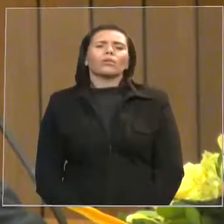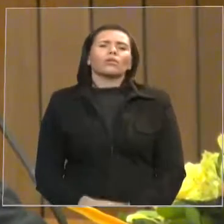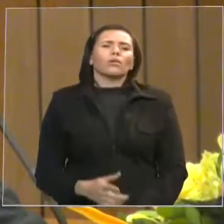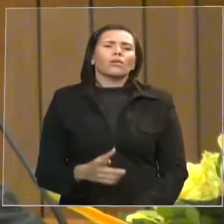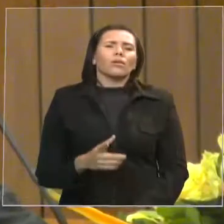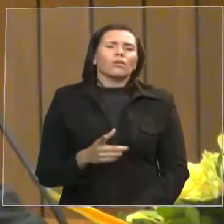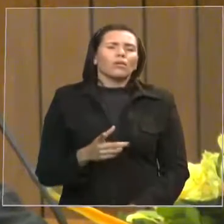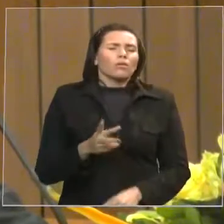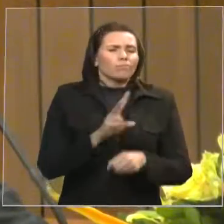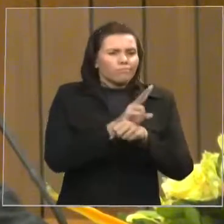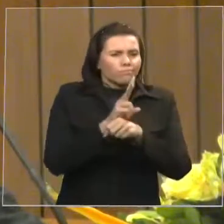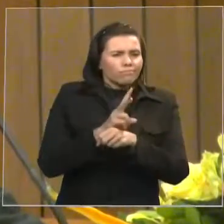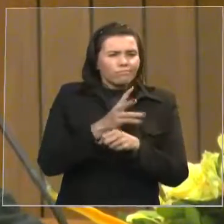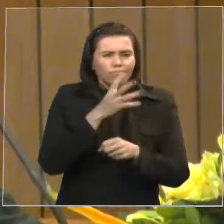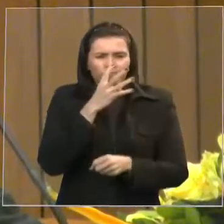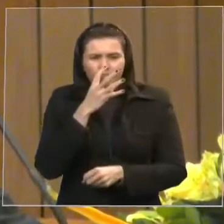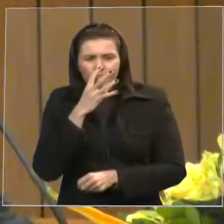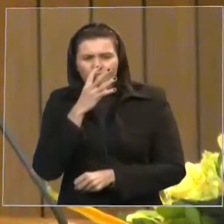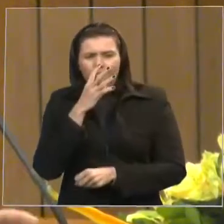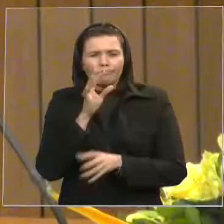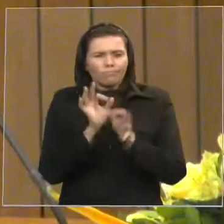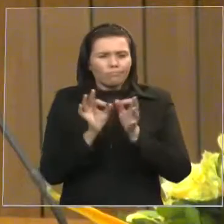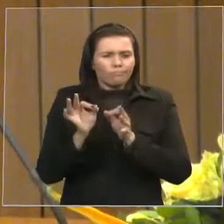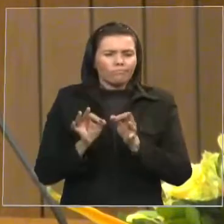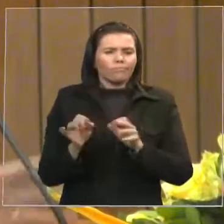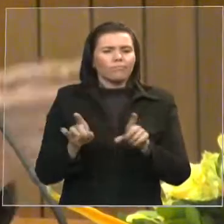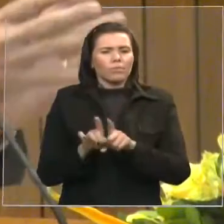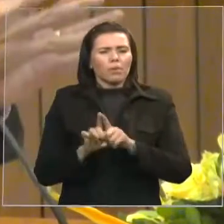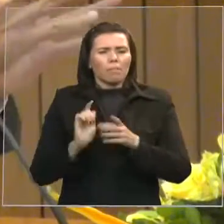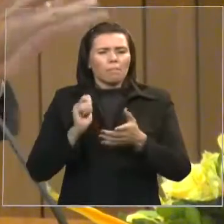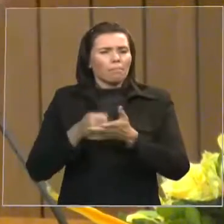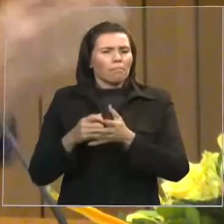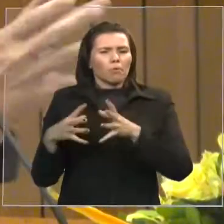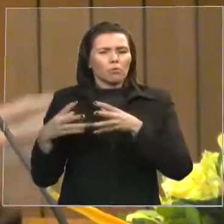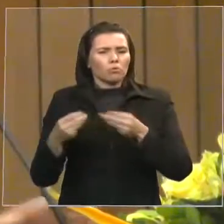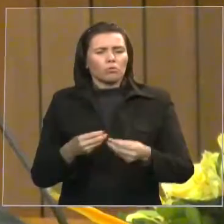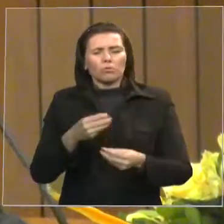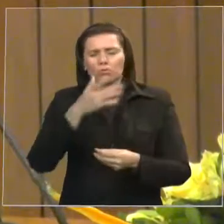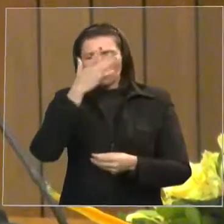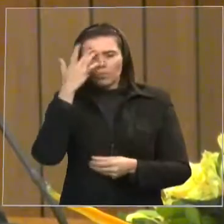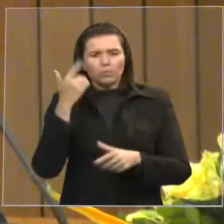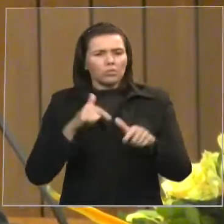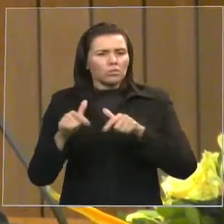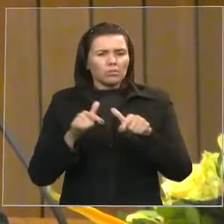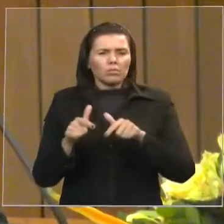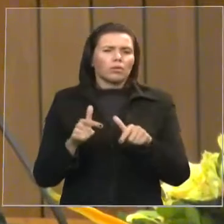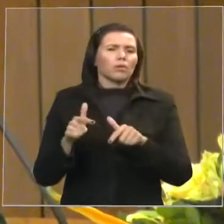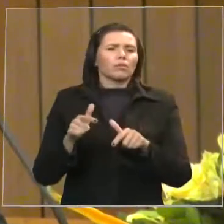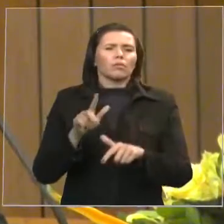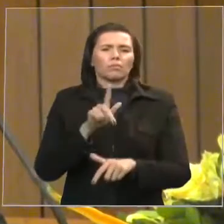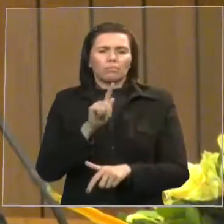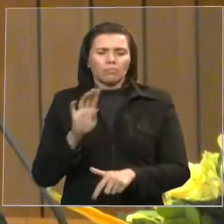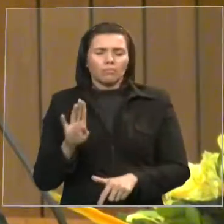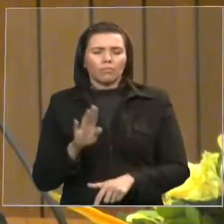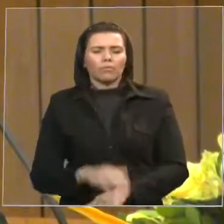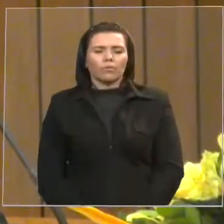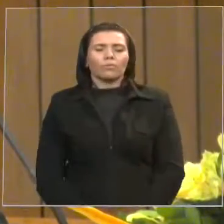colocou a folha de pagamento em dia colocou o hospital para funcionar